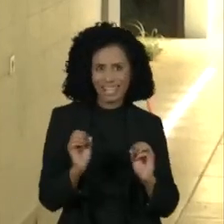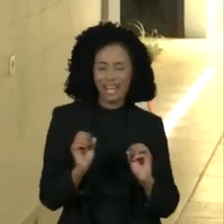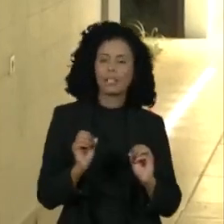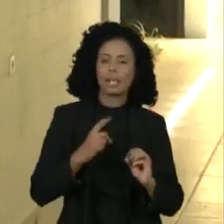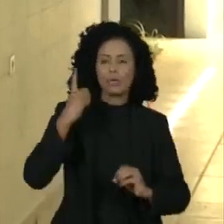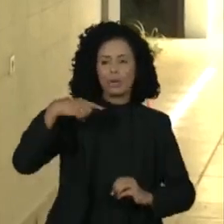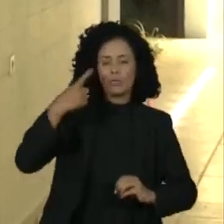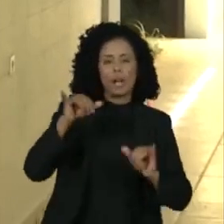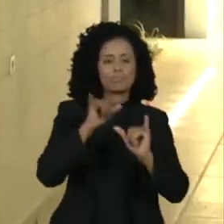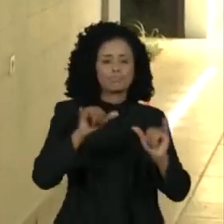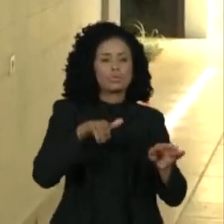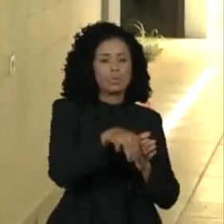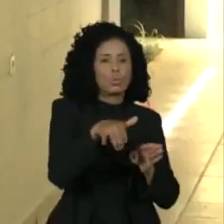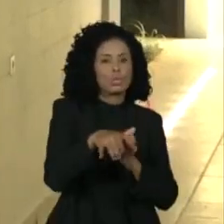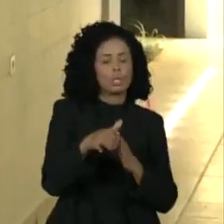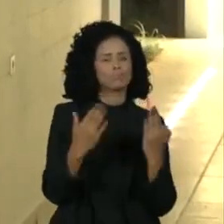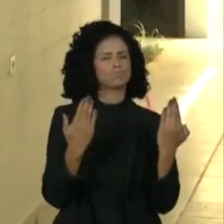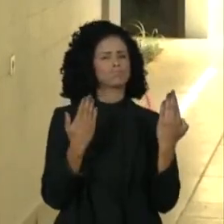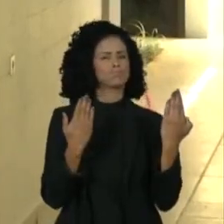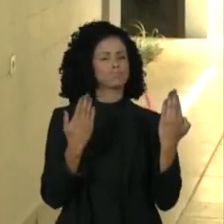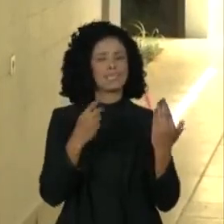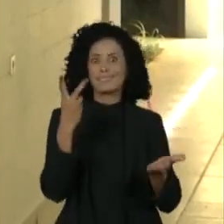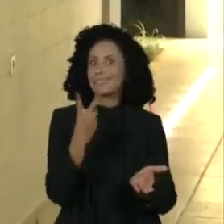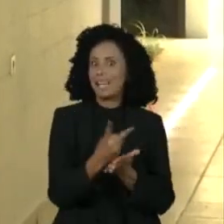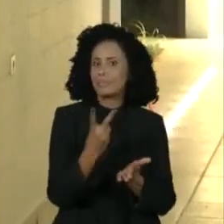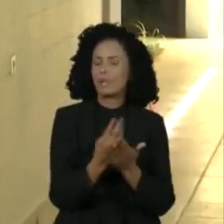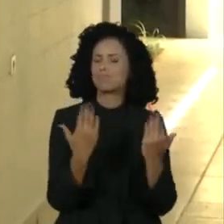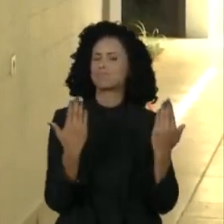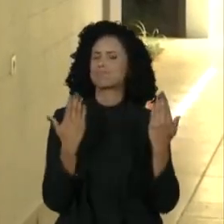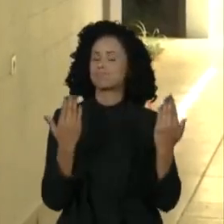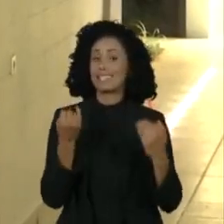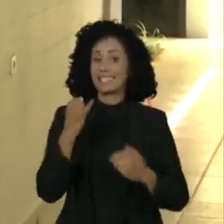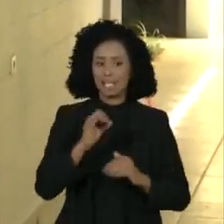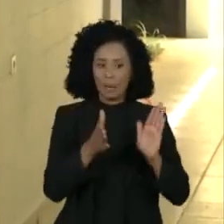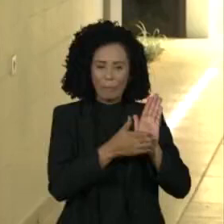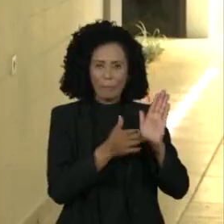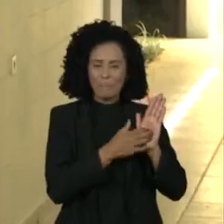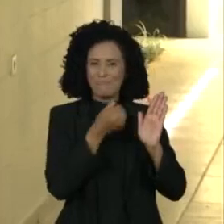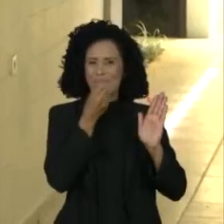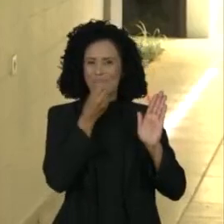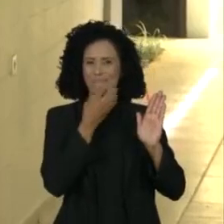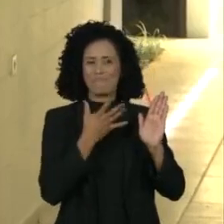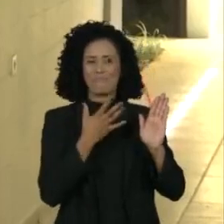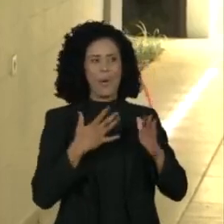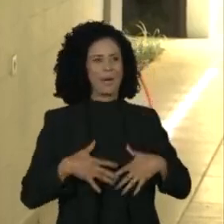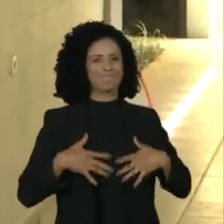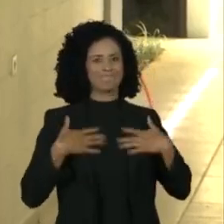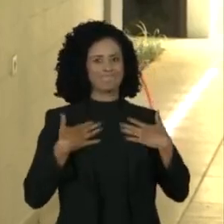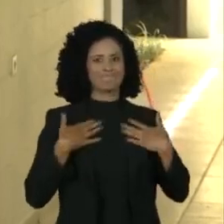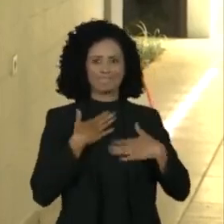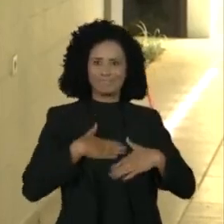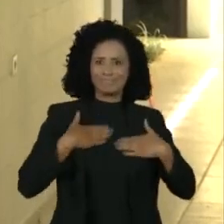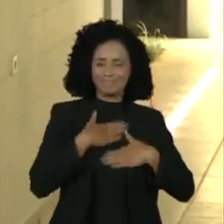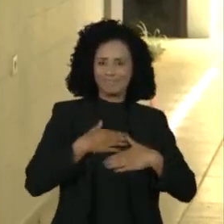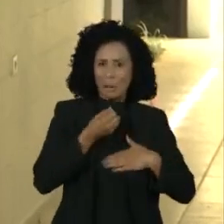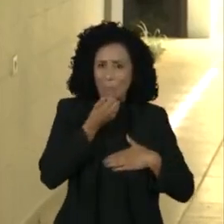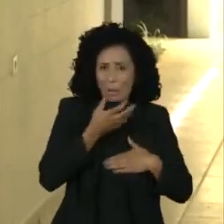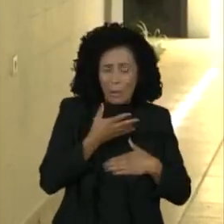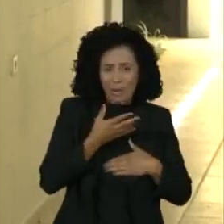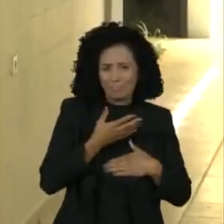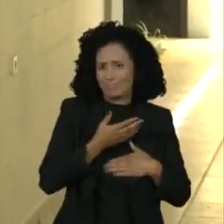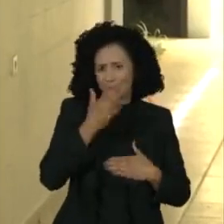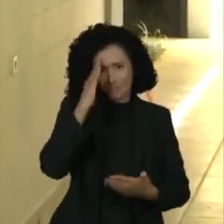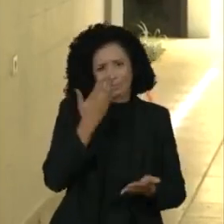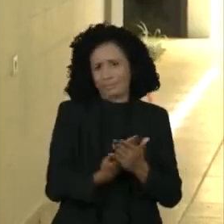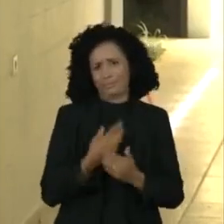desconfiar. Sempre. Uma proposta boa demais normalmente é mesmo boa demais para ser